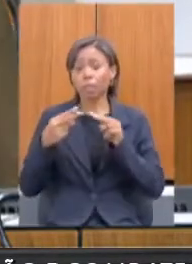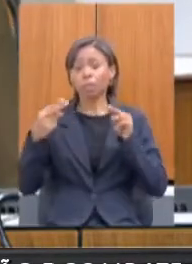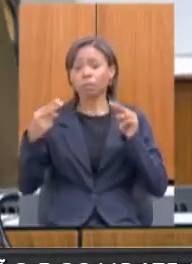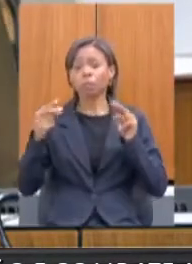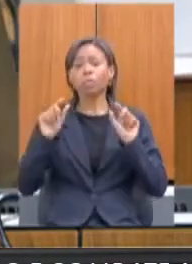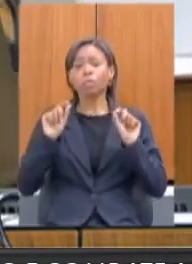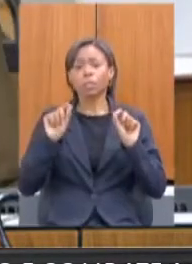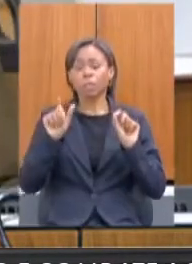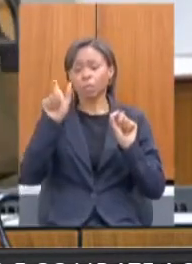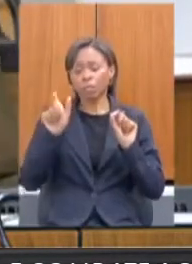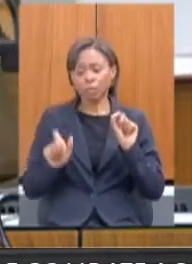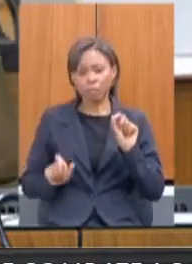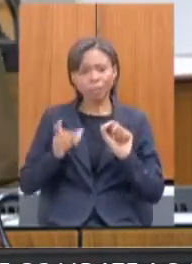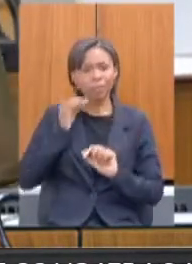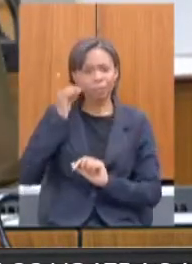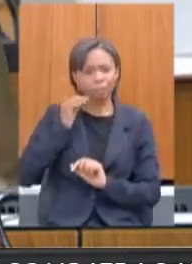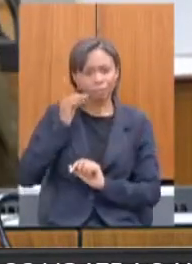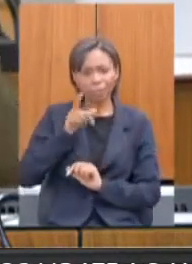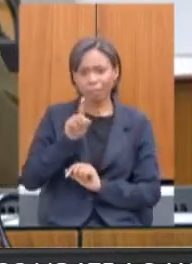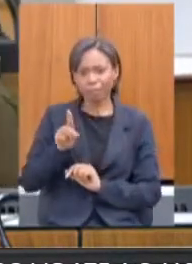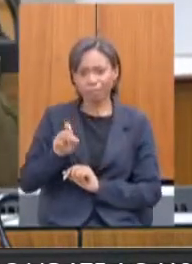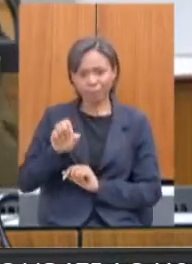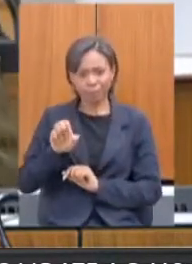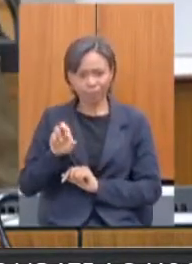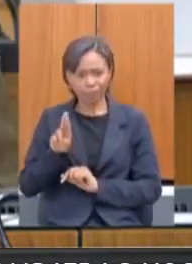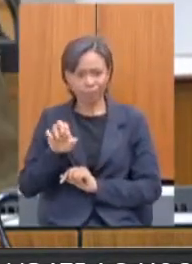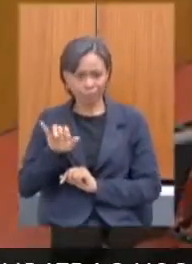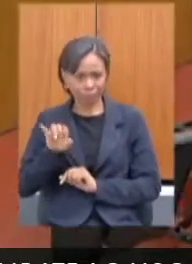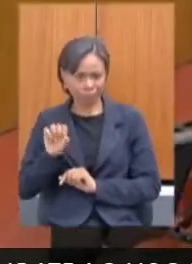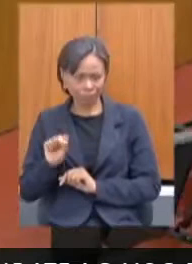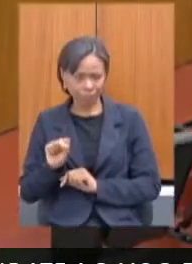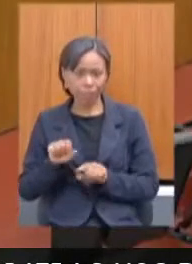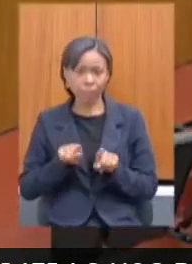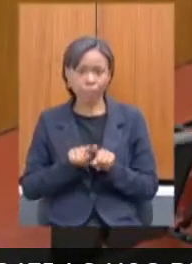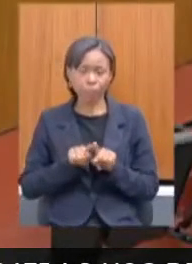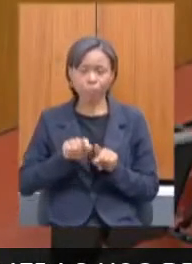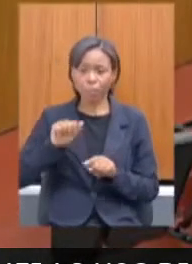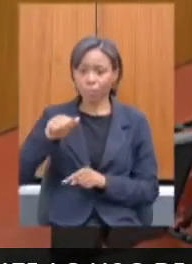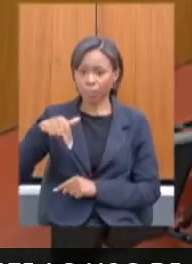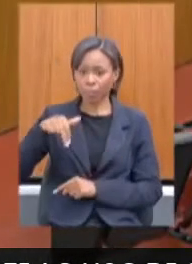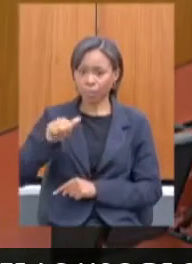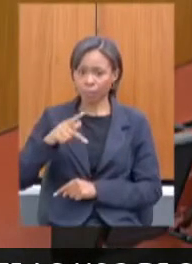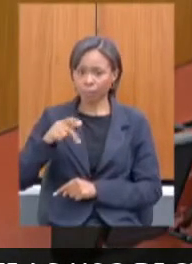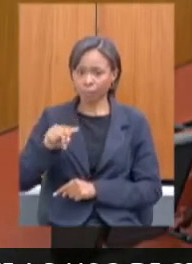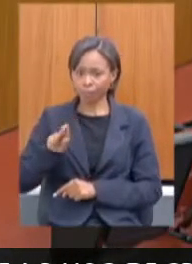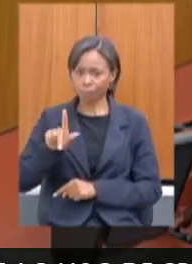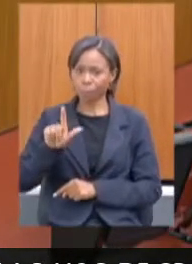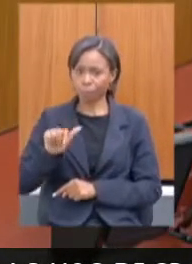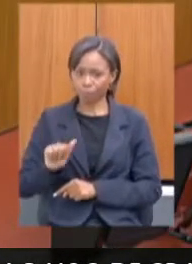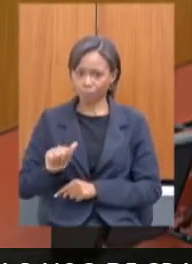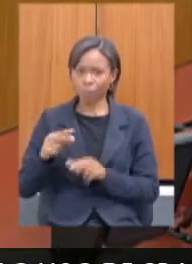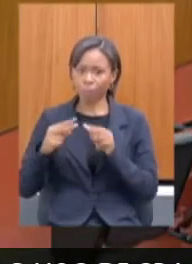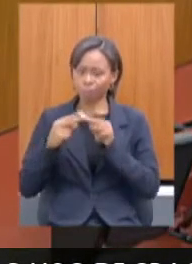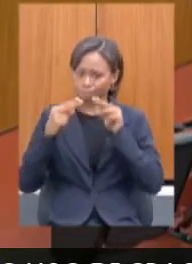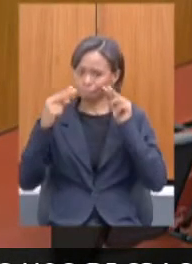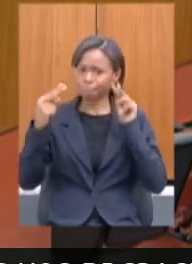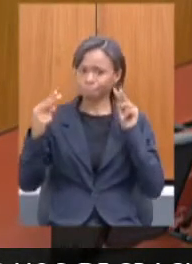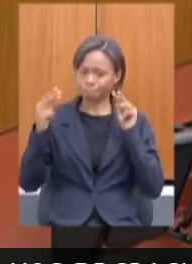deputado Zé Reis, obrigada pela presença, a deputada Ana Paula Siqueira, que também está acompanhando remotamente essa